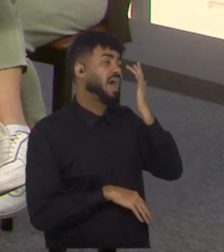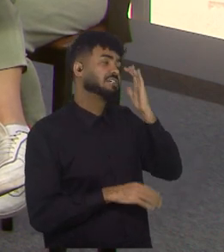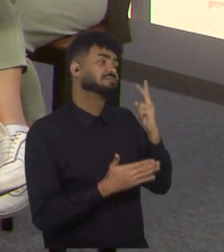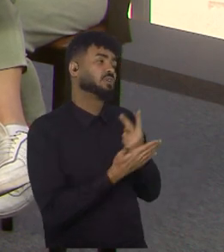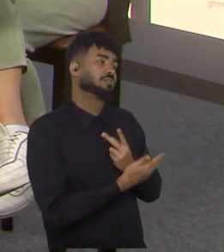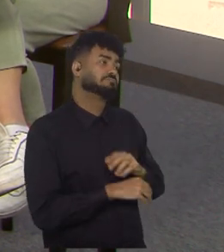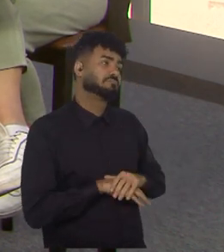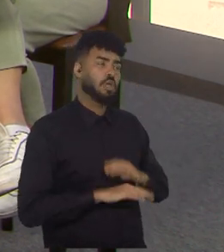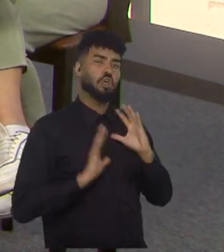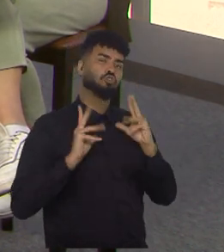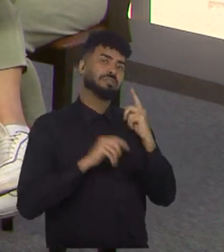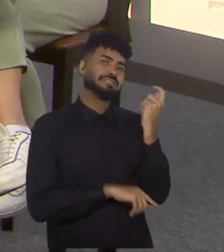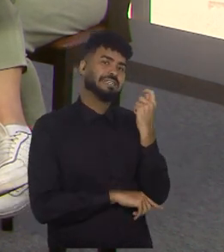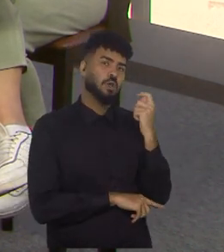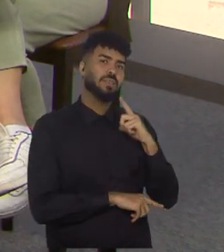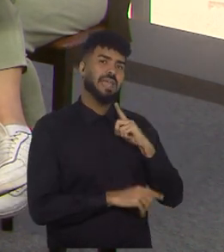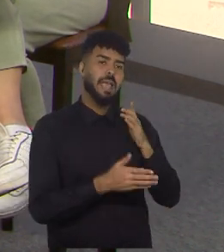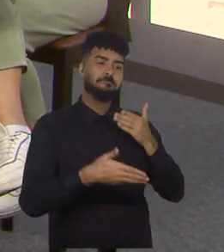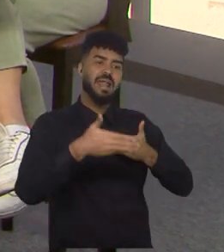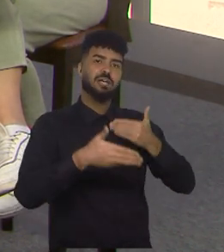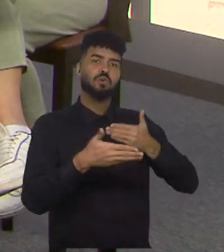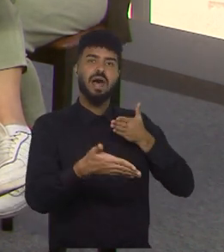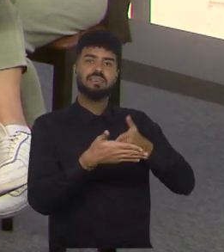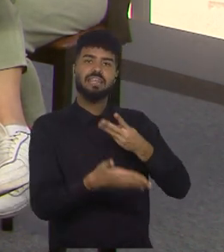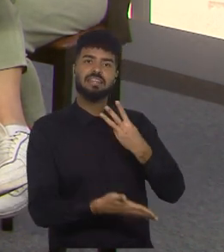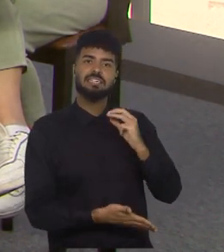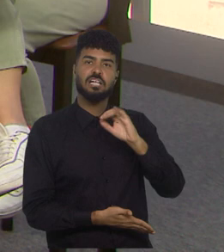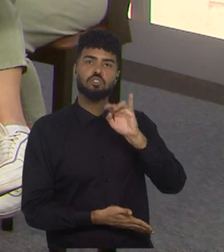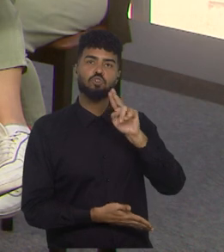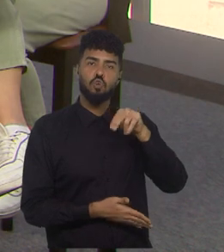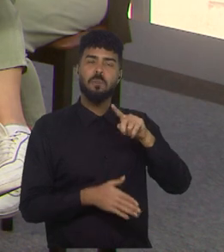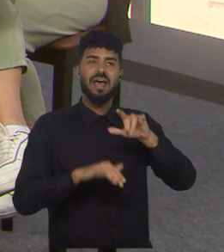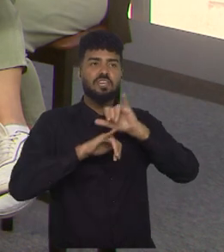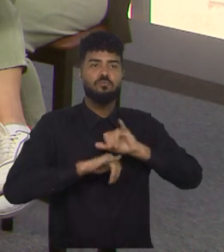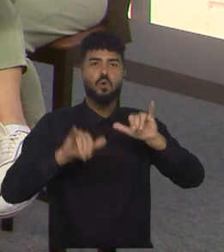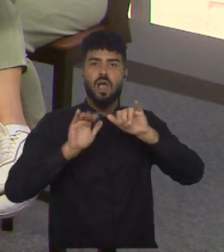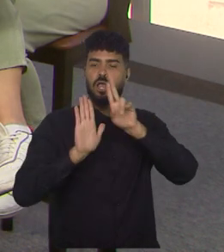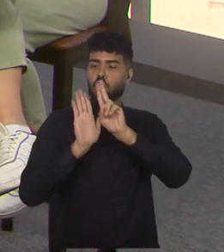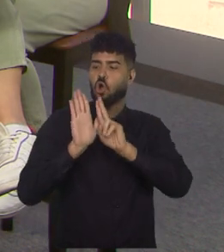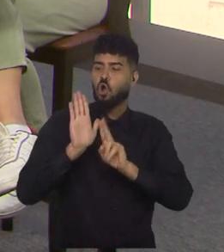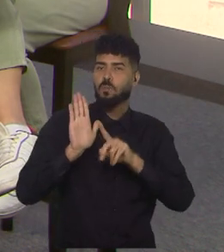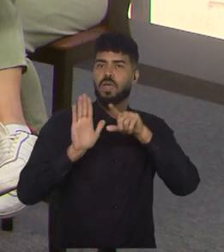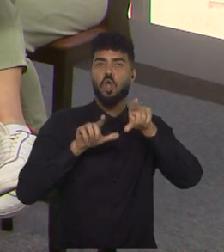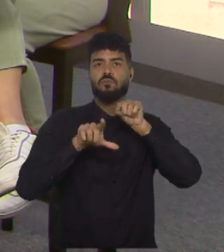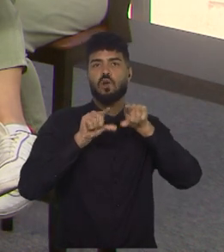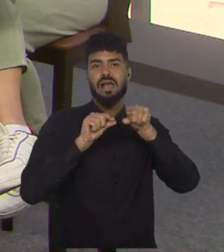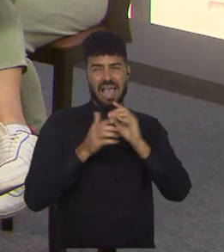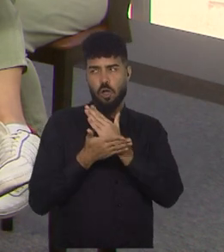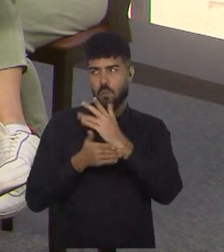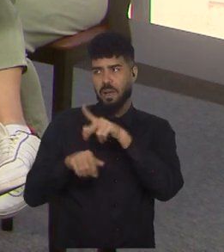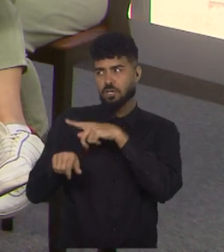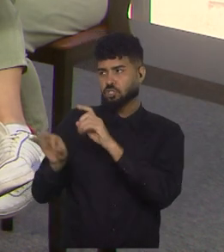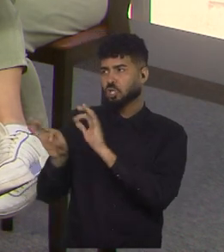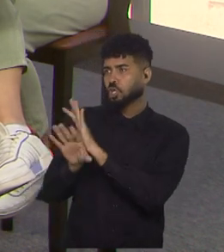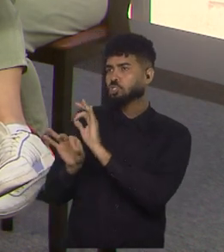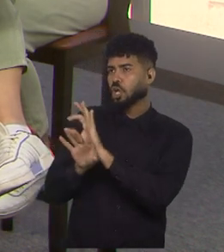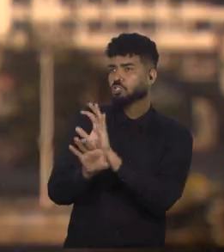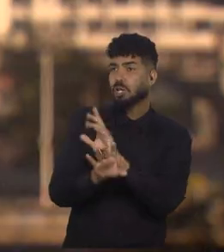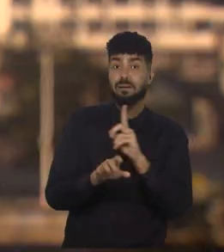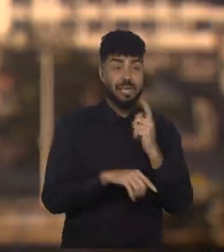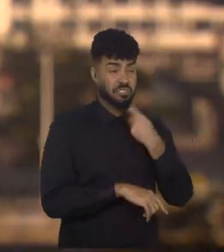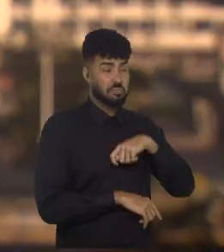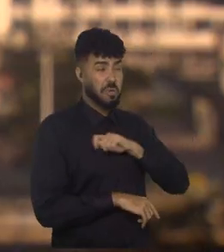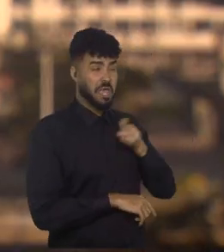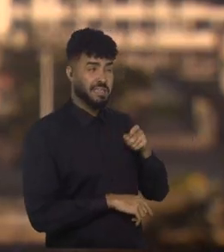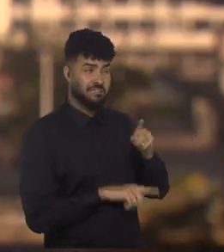30 de junho para divulgar a lista de convocados. Alguns países já fizeram a convocação, mas a Espanha deve